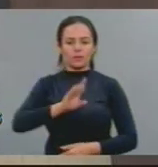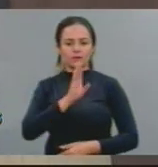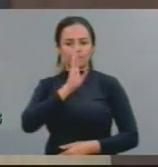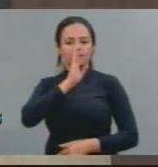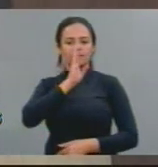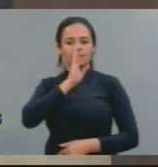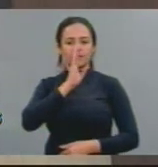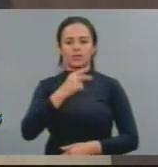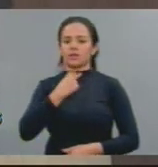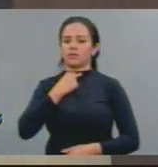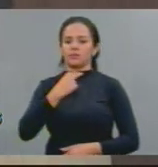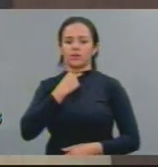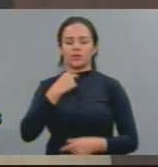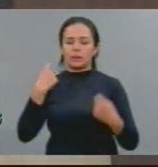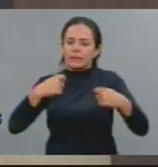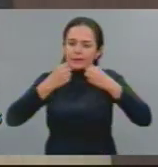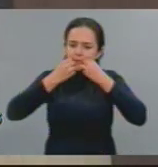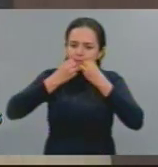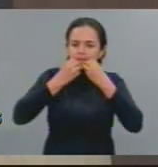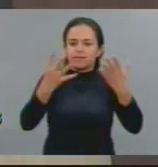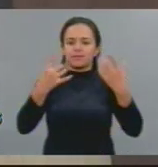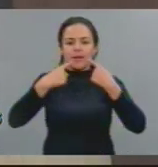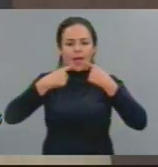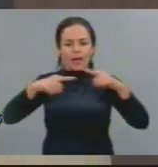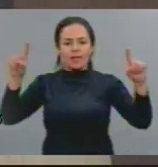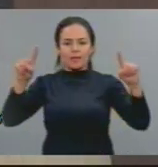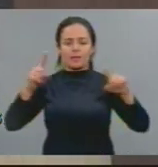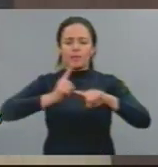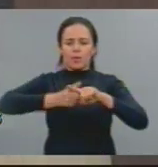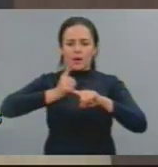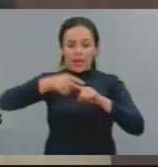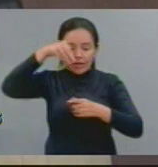diante da violência no campo. Não podemos.